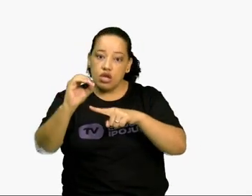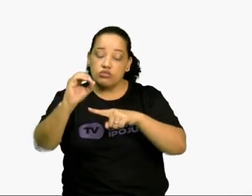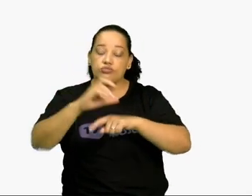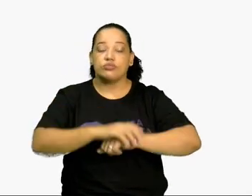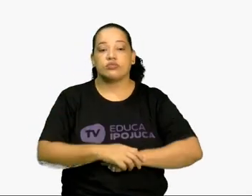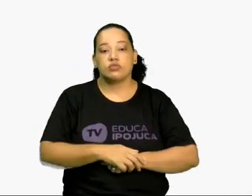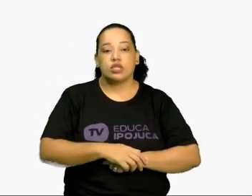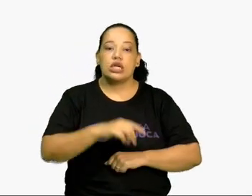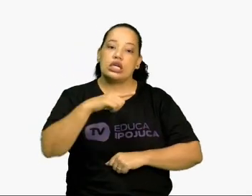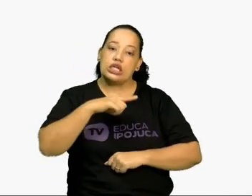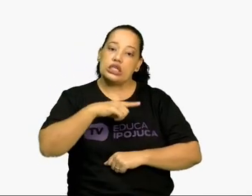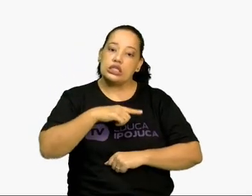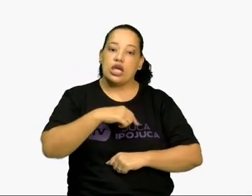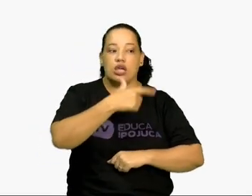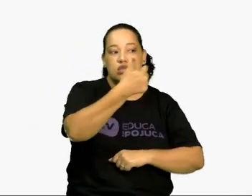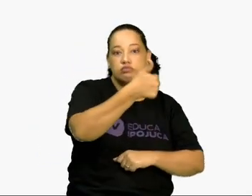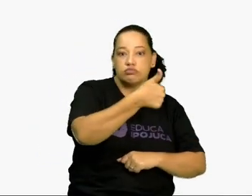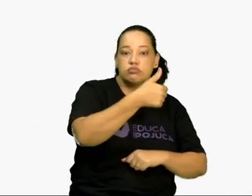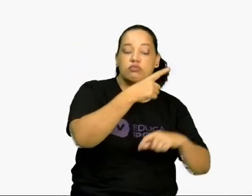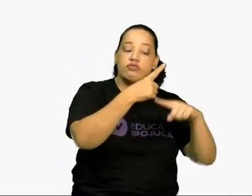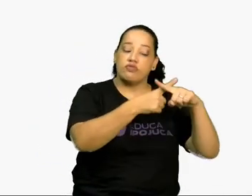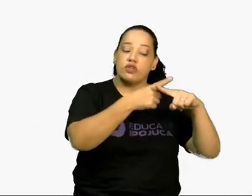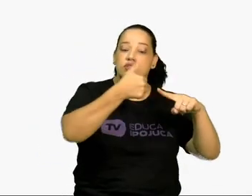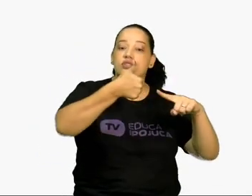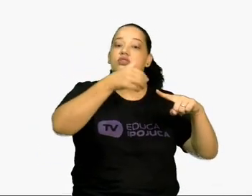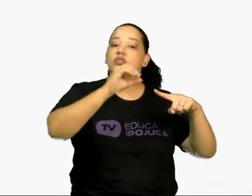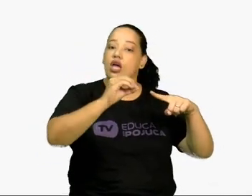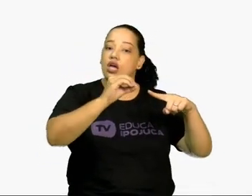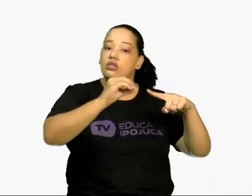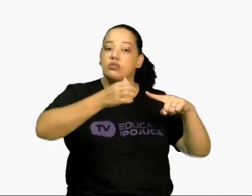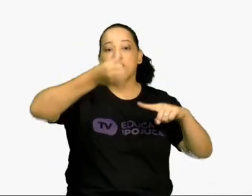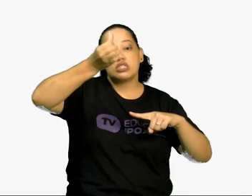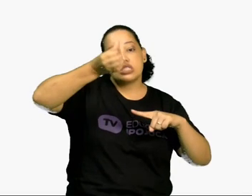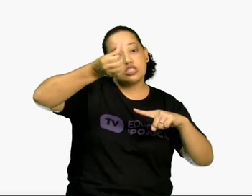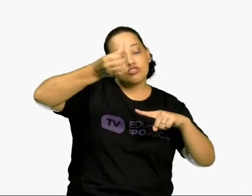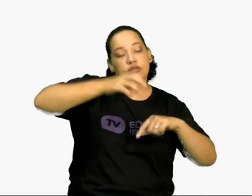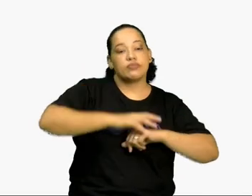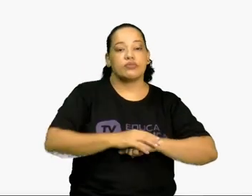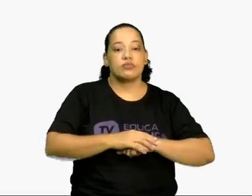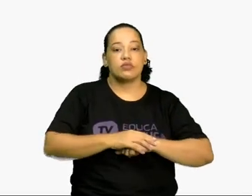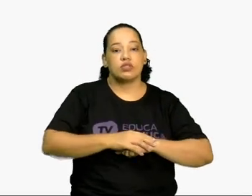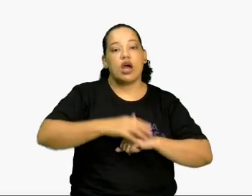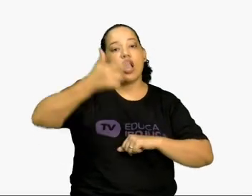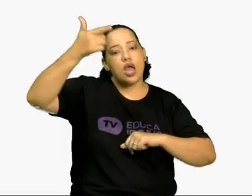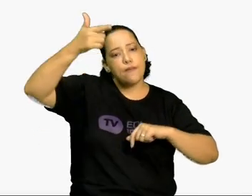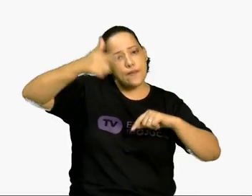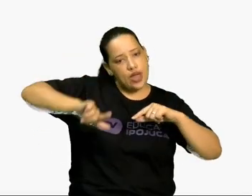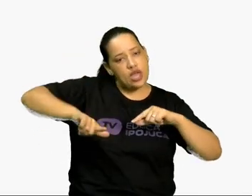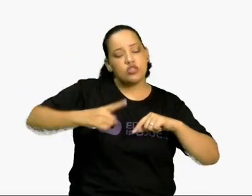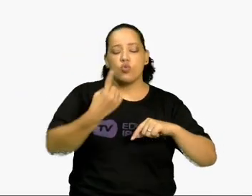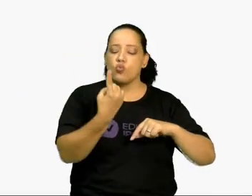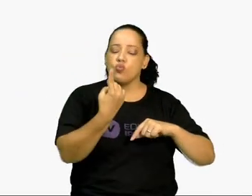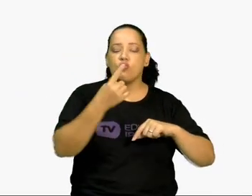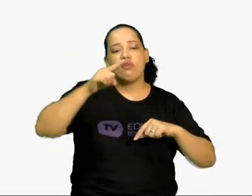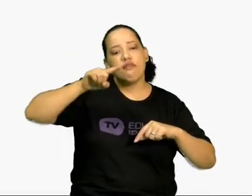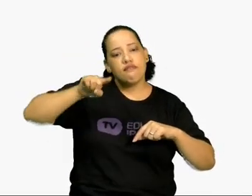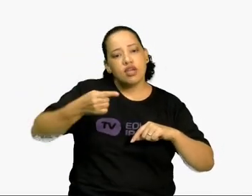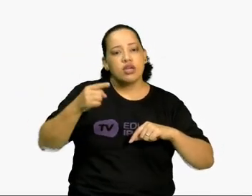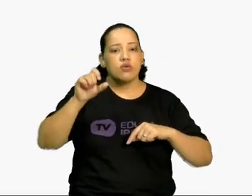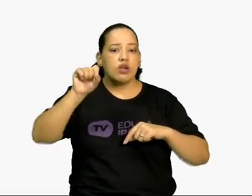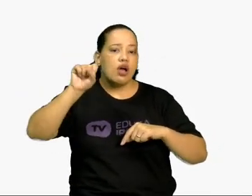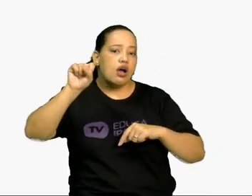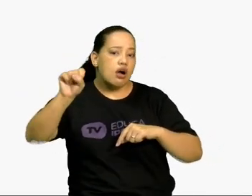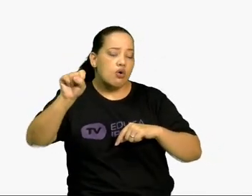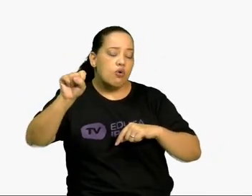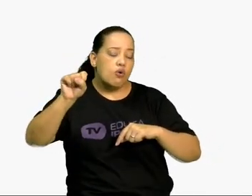tem o vezes 10, a sexta potência. Só é repetir agora 1,8 e